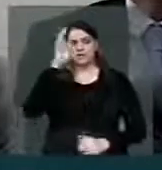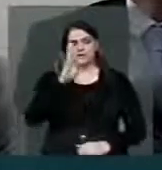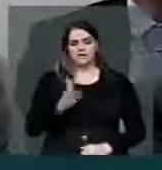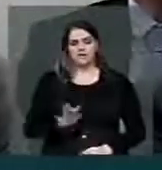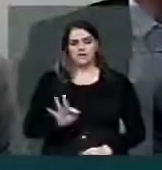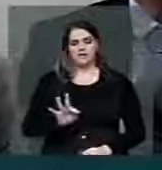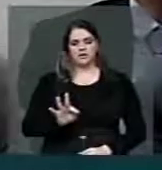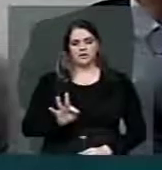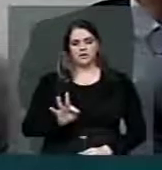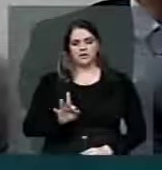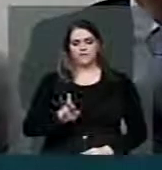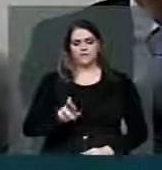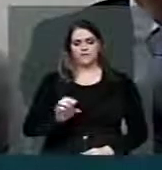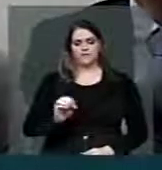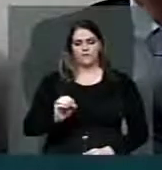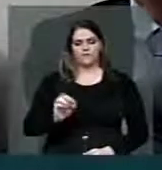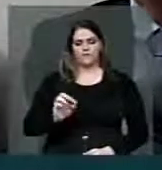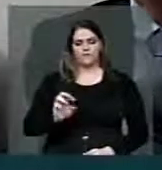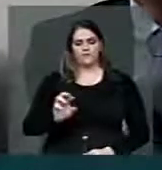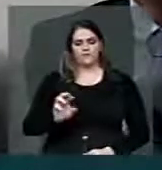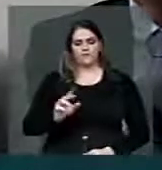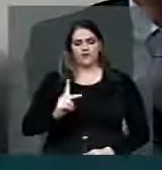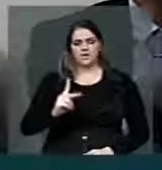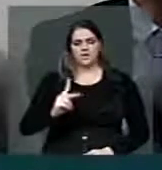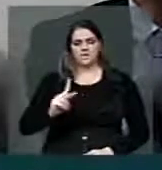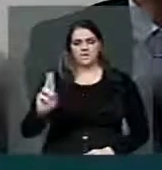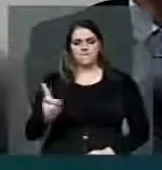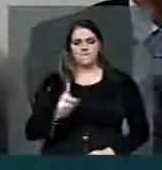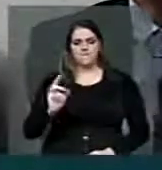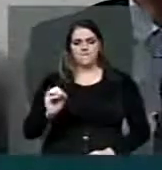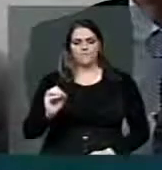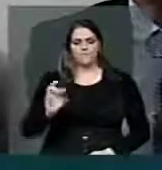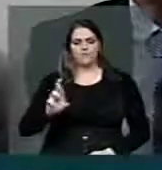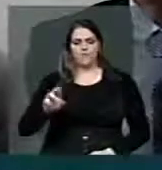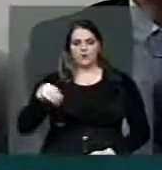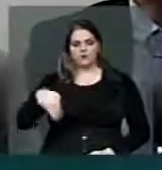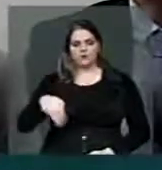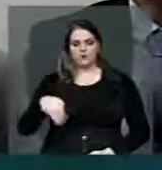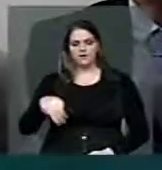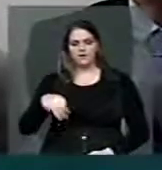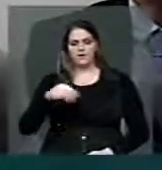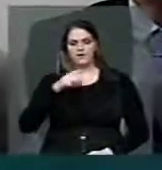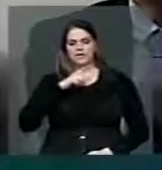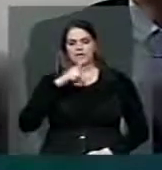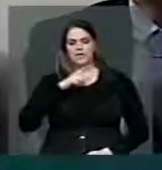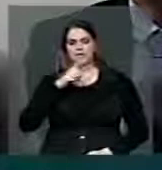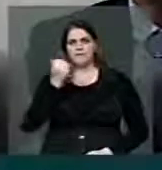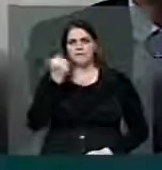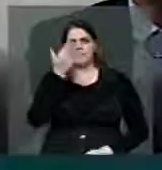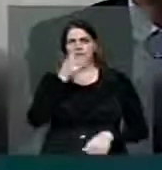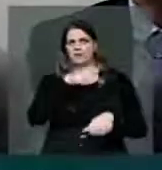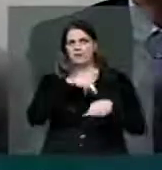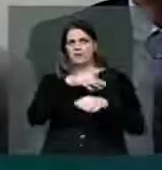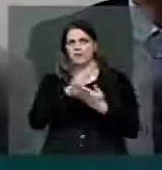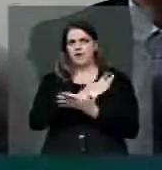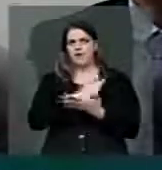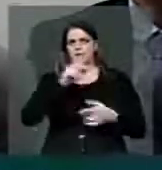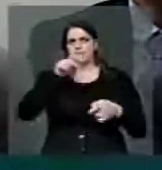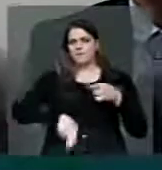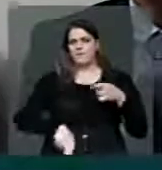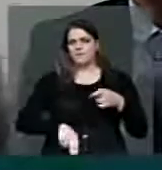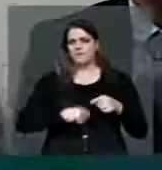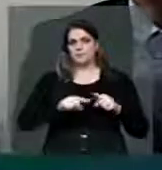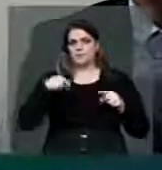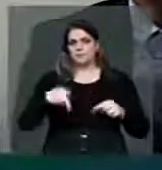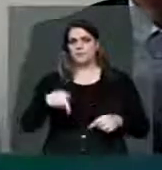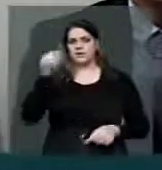Forme, com PH, que já teve sua atuação proibida em outros lugares. Mas aqui no Brasil atua livremente.